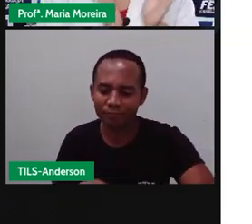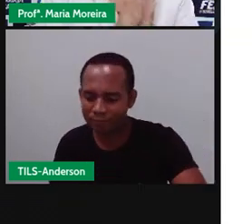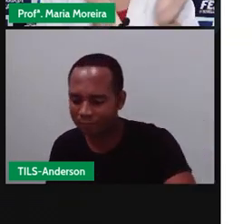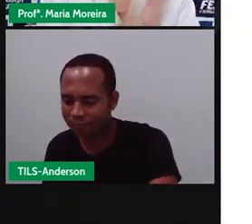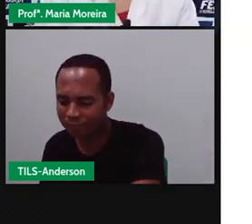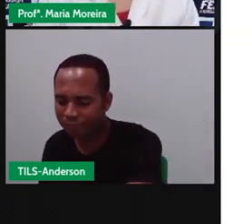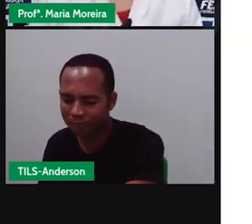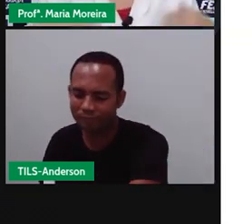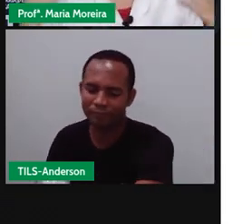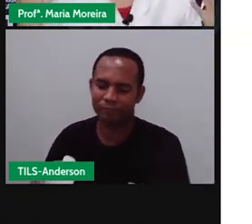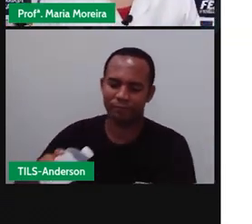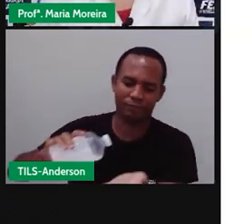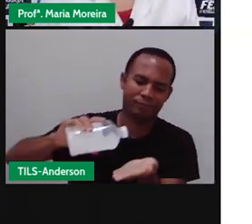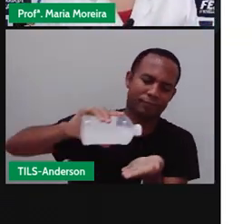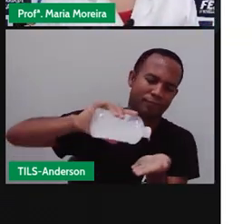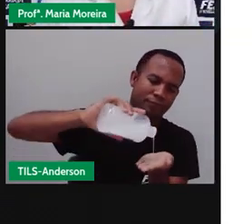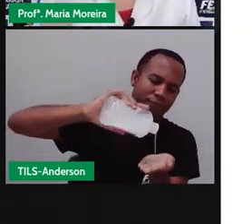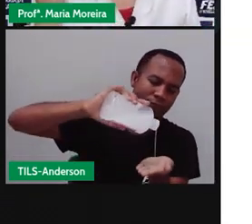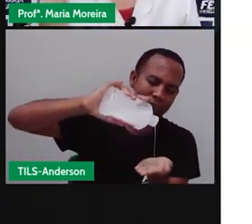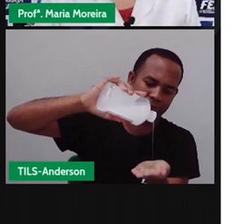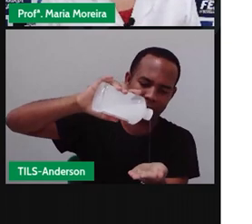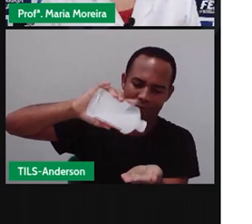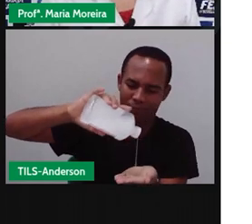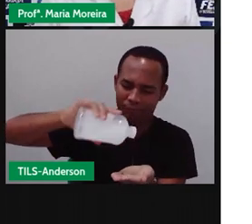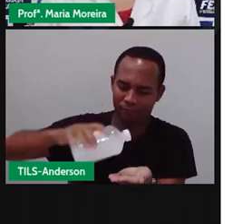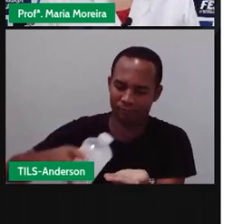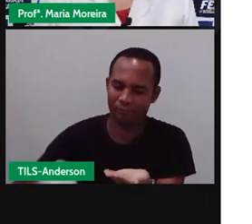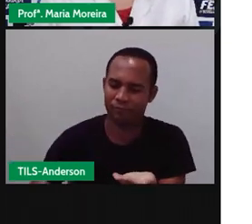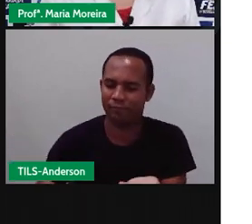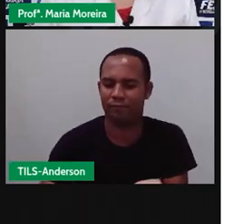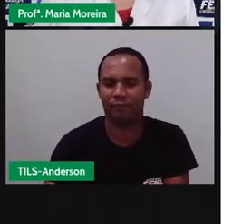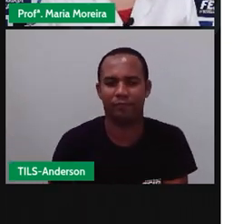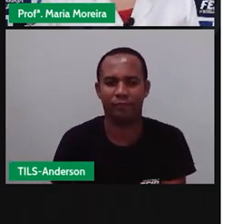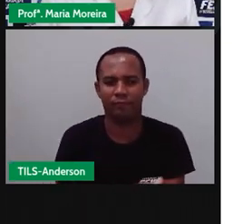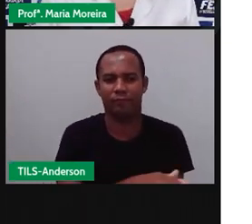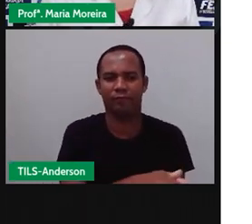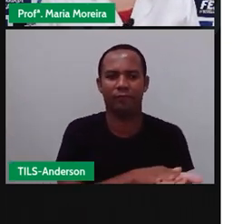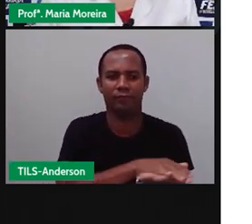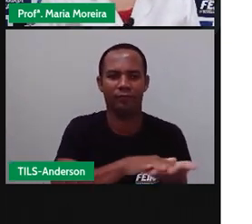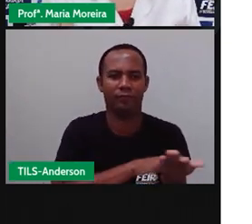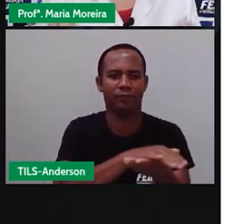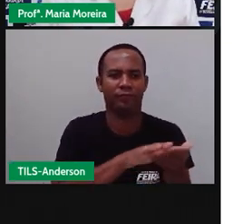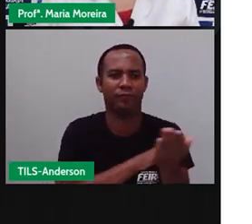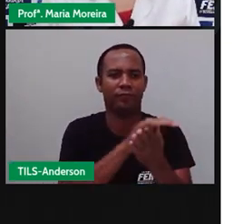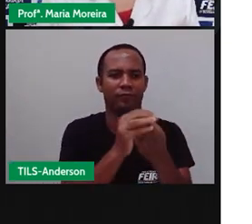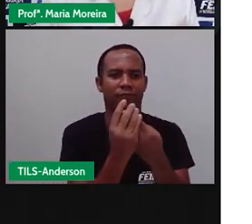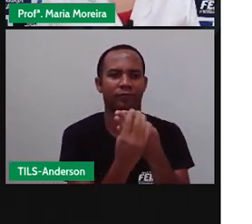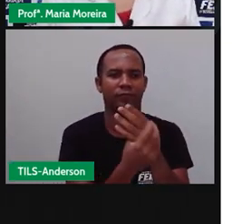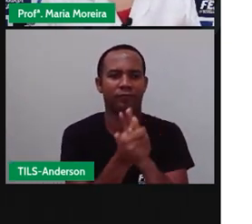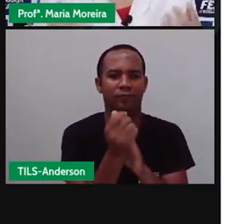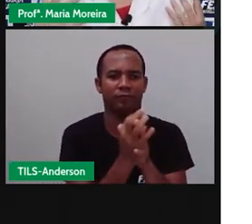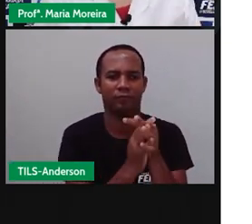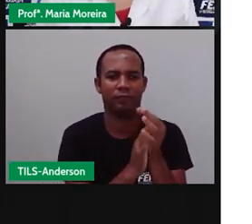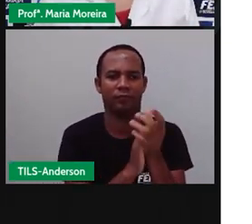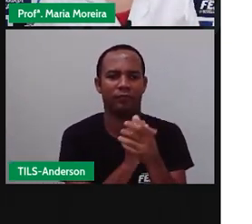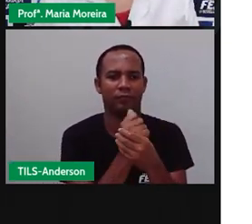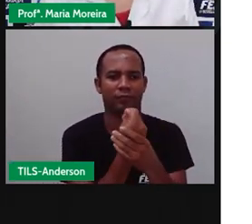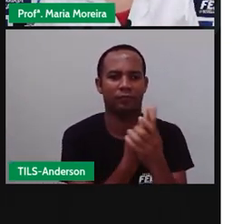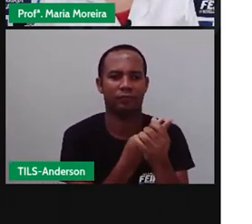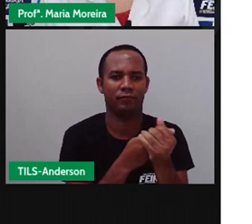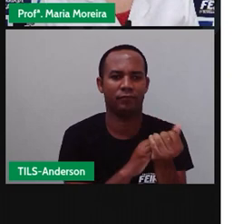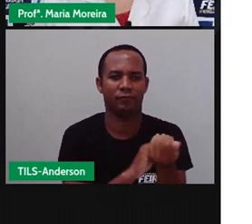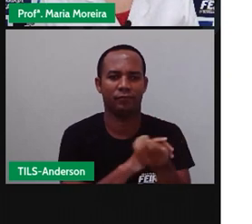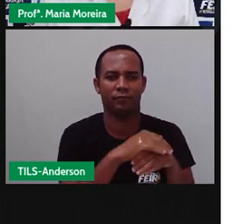Lavar uma mão. Lavem as mãos. Usem álcool em gel. Usem máscara. Se protejam. fiquem o quê? Bem